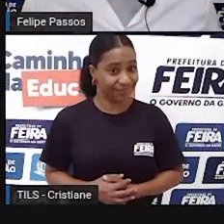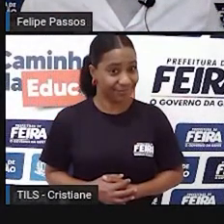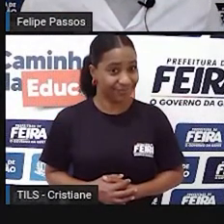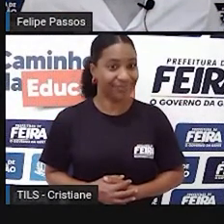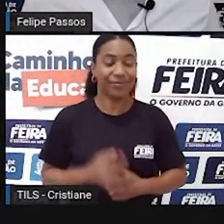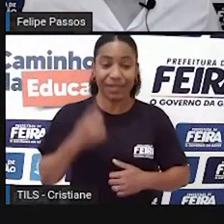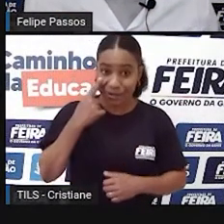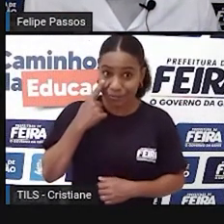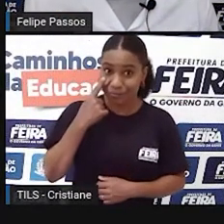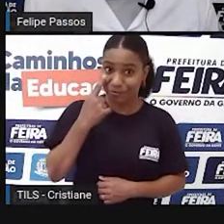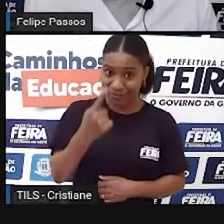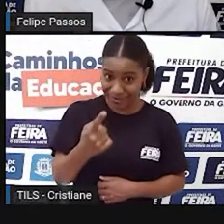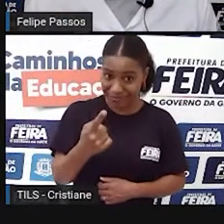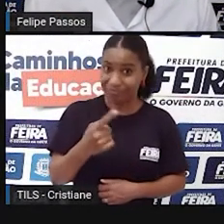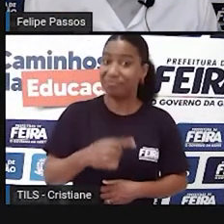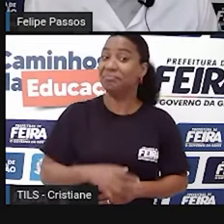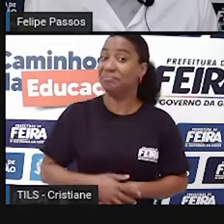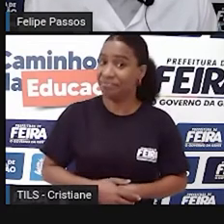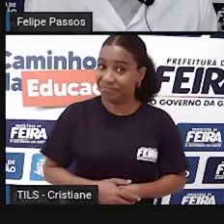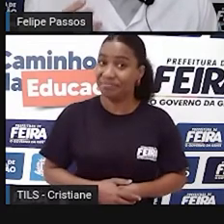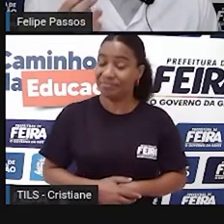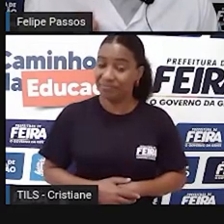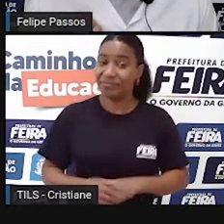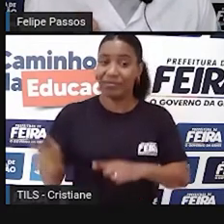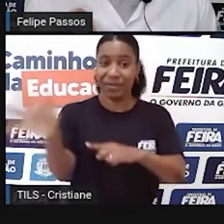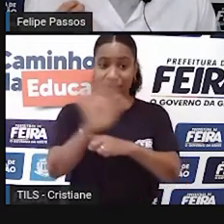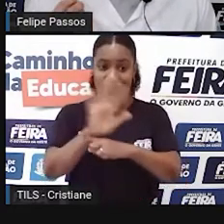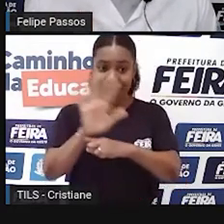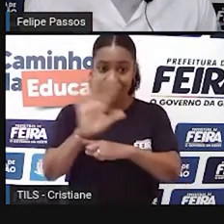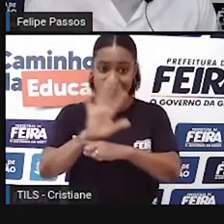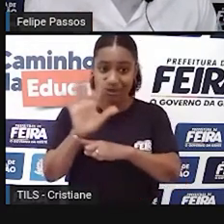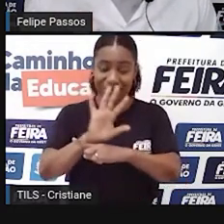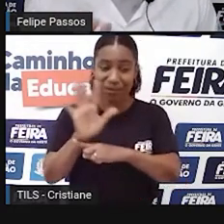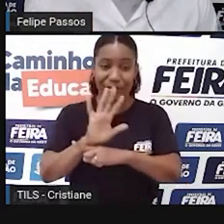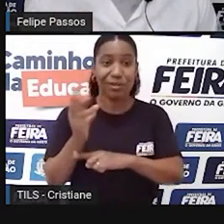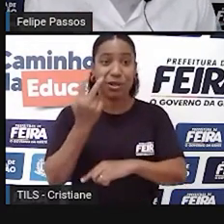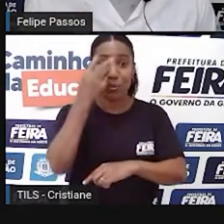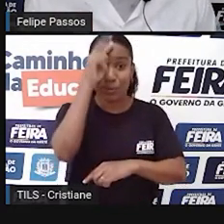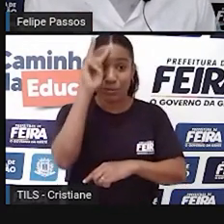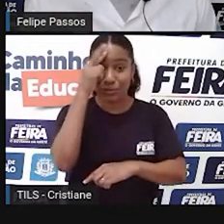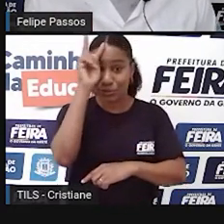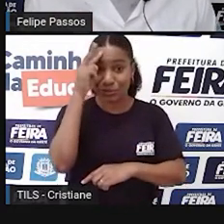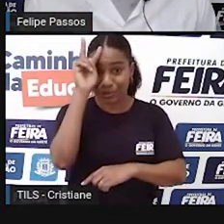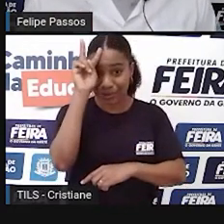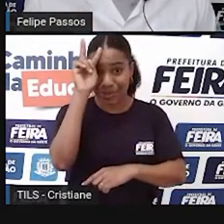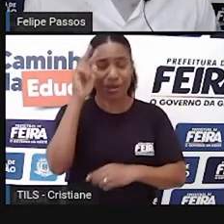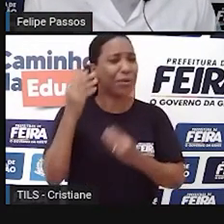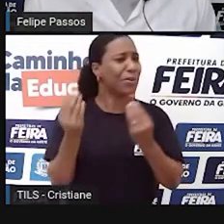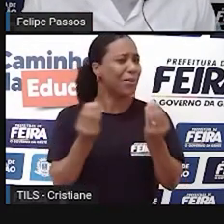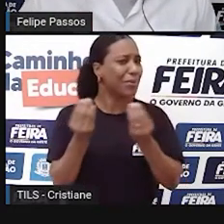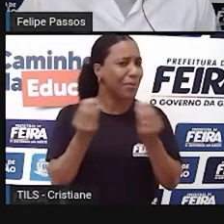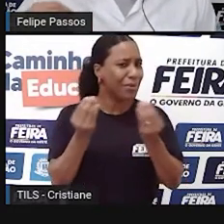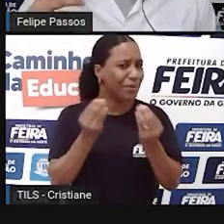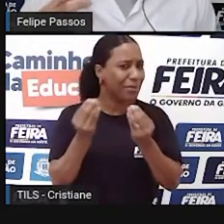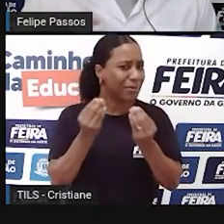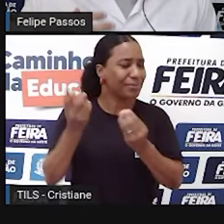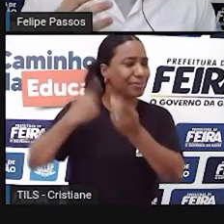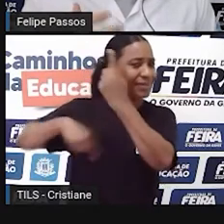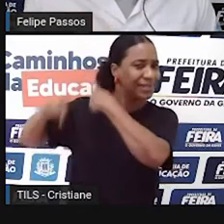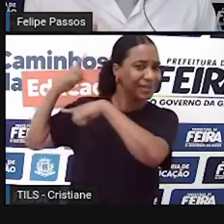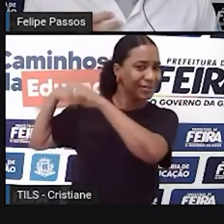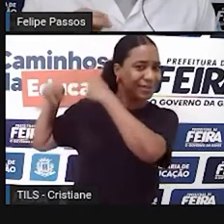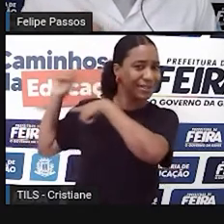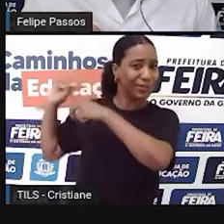Então, pessoal, esse vídeo mostra um pouquinho da nossa história quanto espécie. O ser humano não